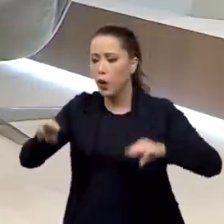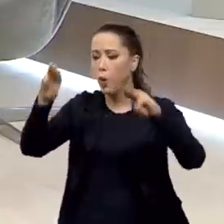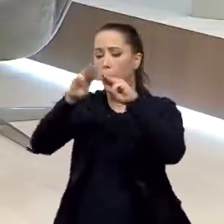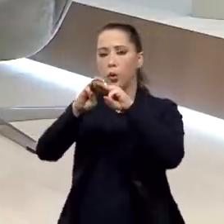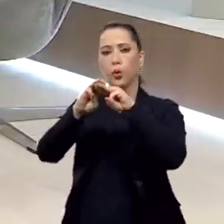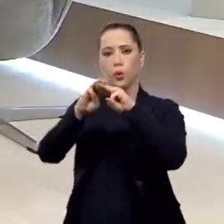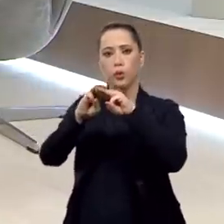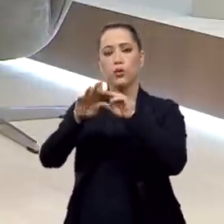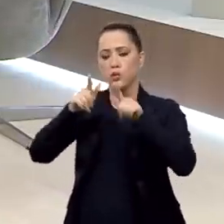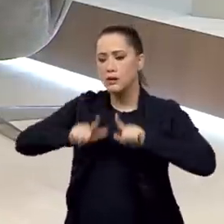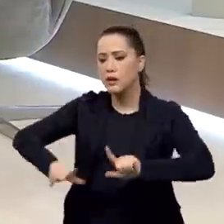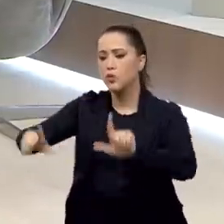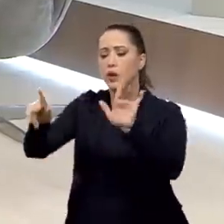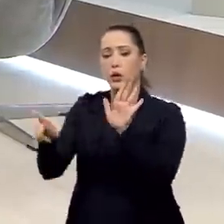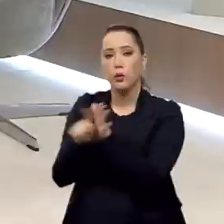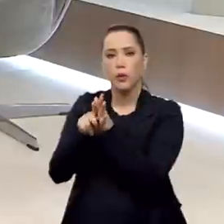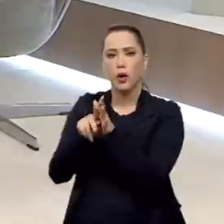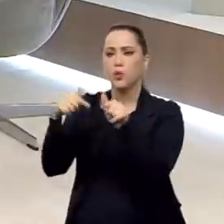Bom,